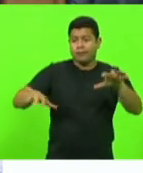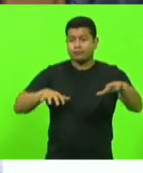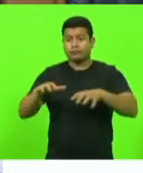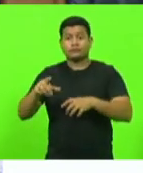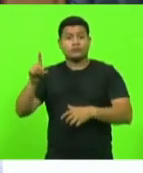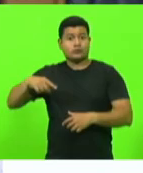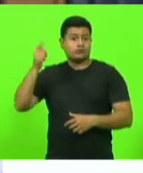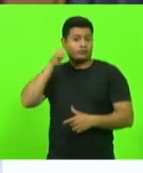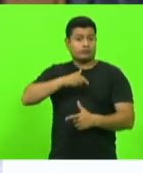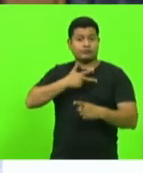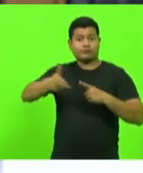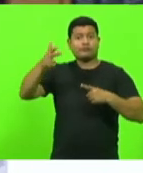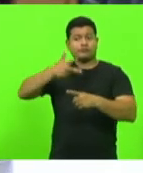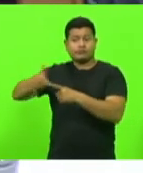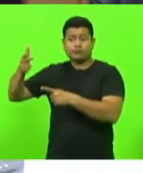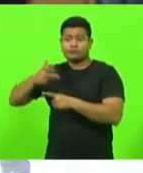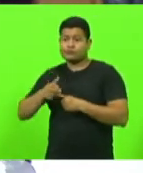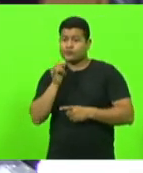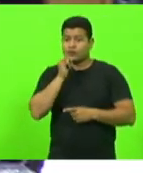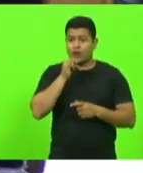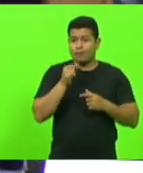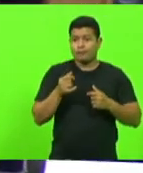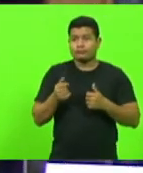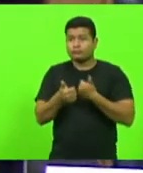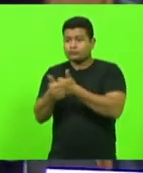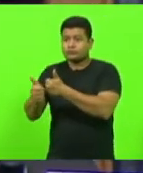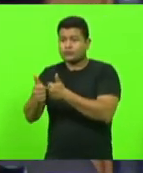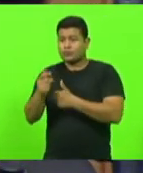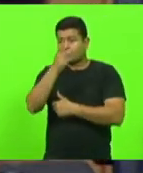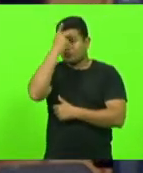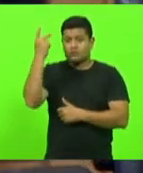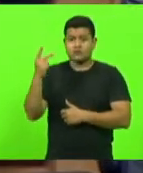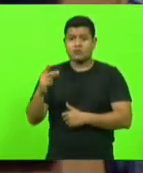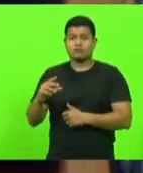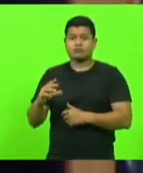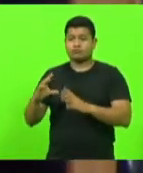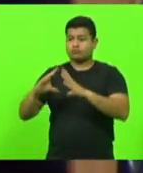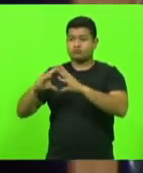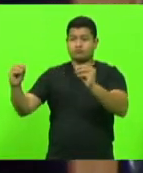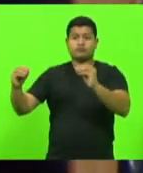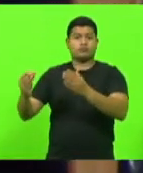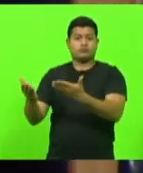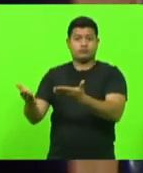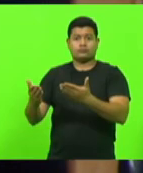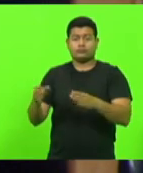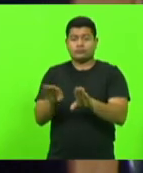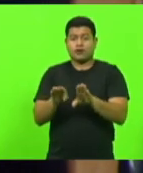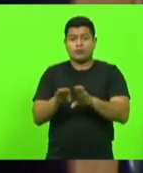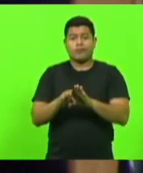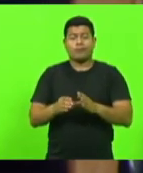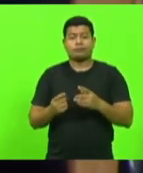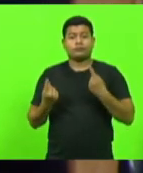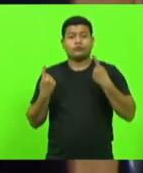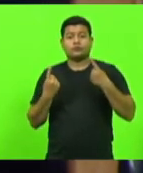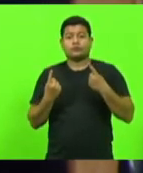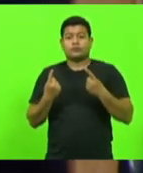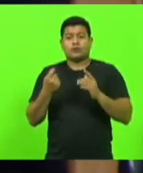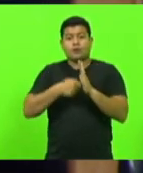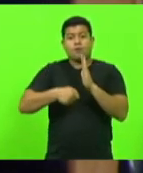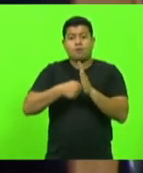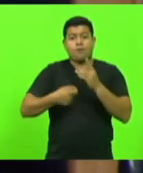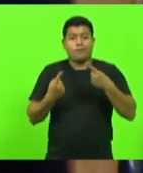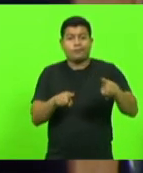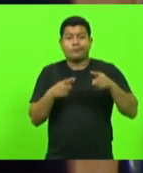na busca de alguém que está desaparecido, no combate contra o tráfico de drogas,